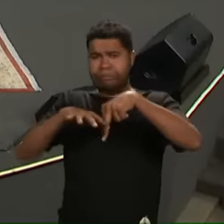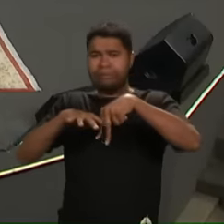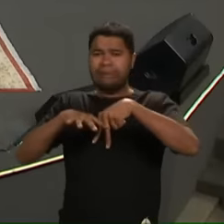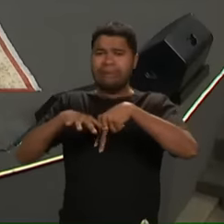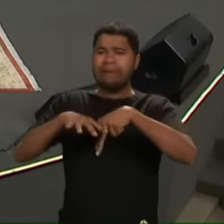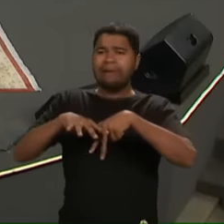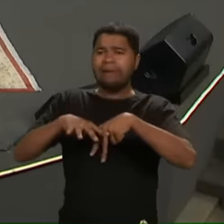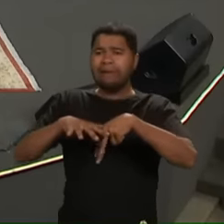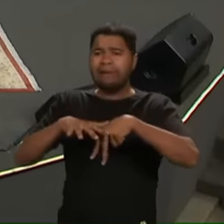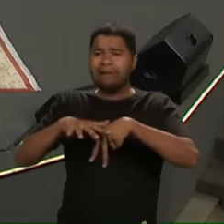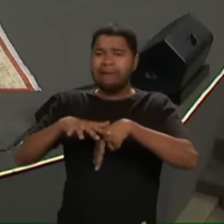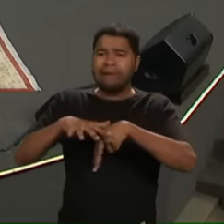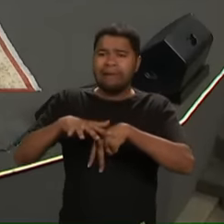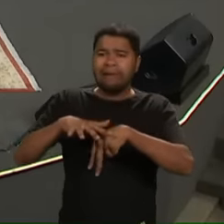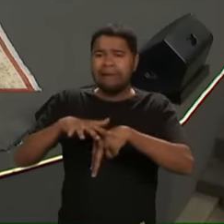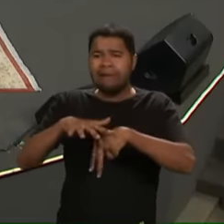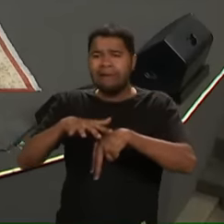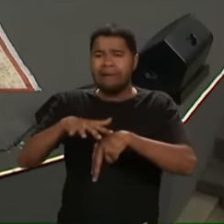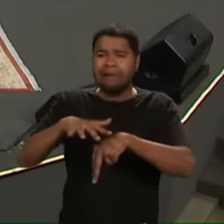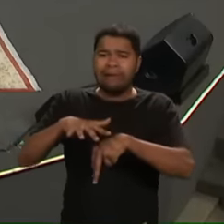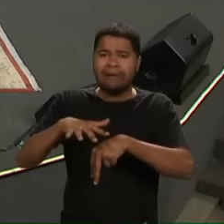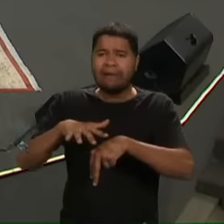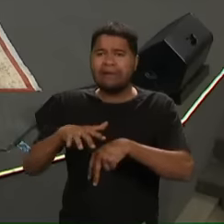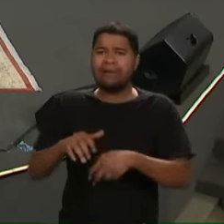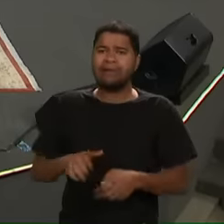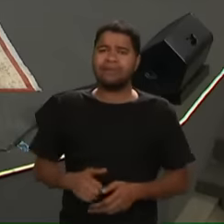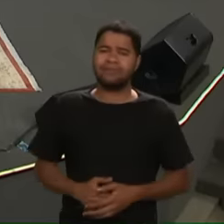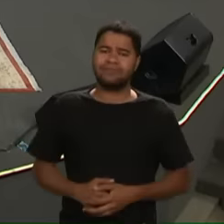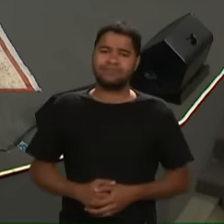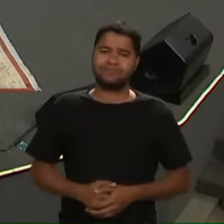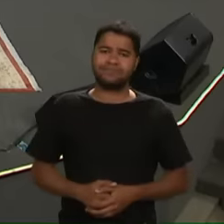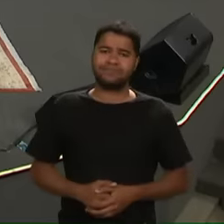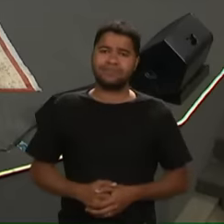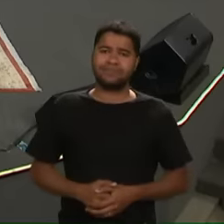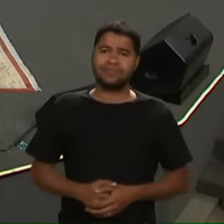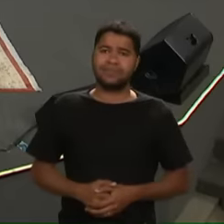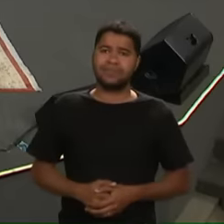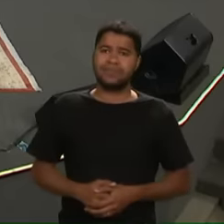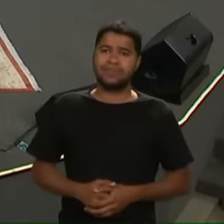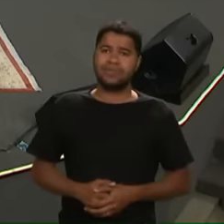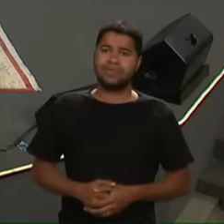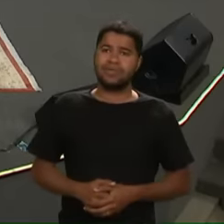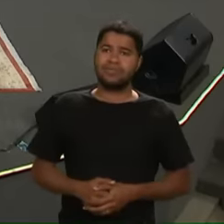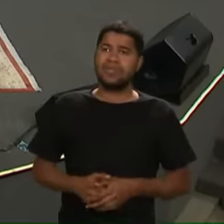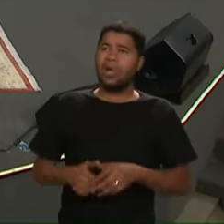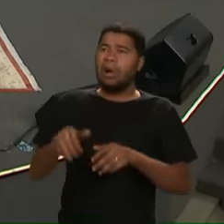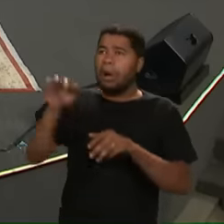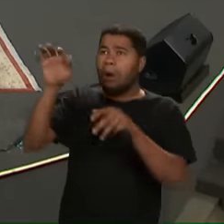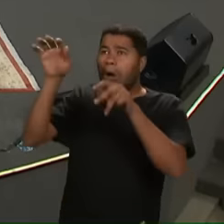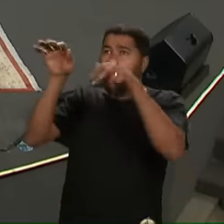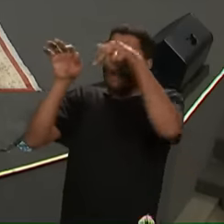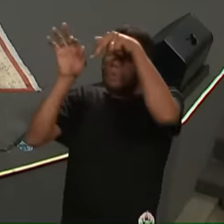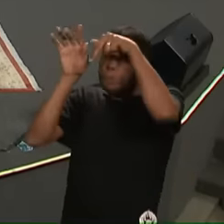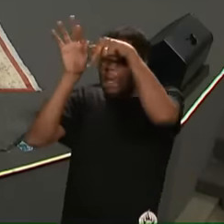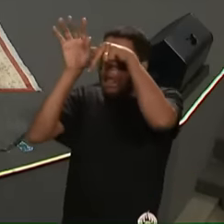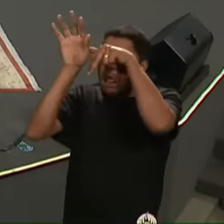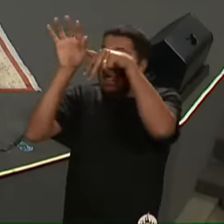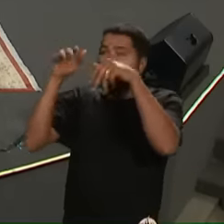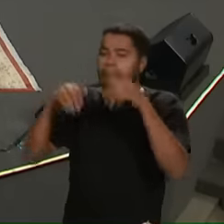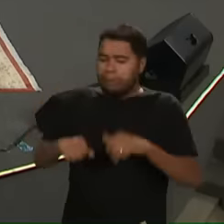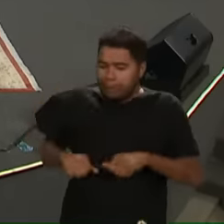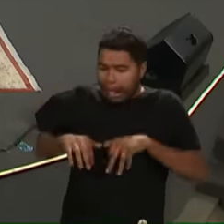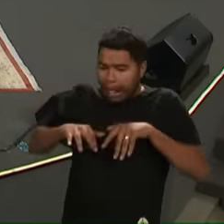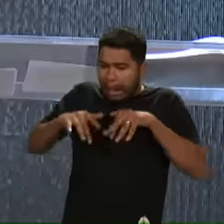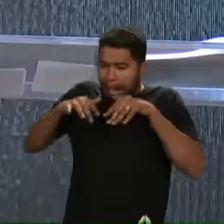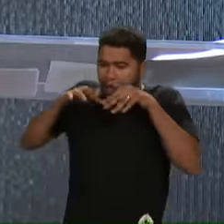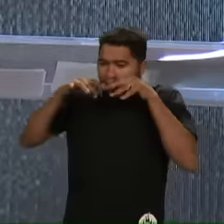Ele foi afundando Foi afundando Foi afundando E quando chegou assim Quase glu glu glu glu Não sei Aí